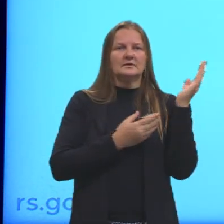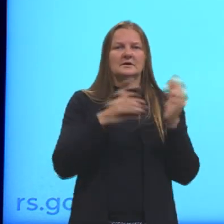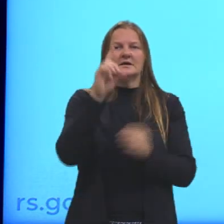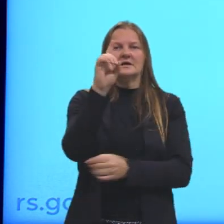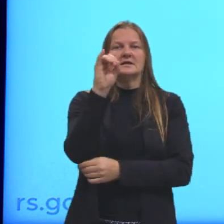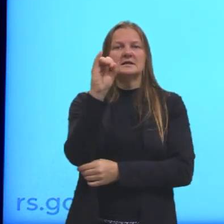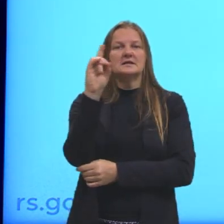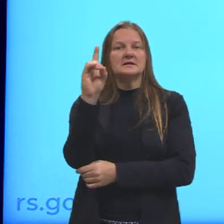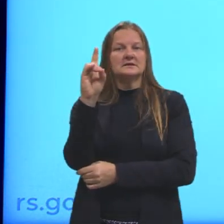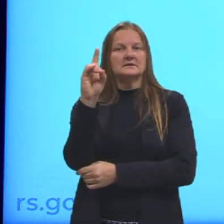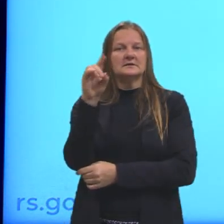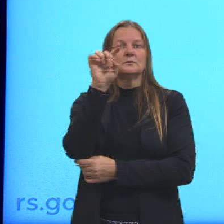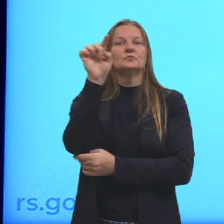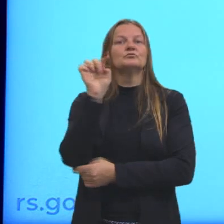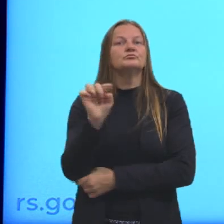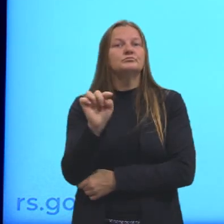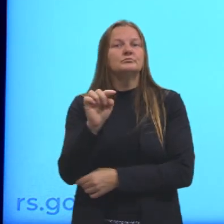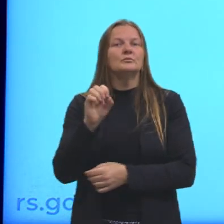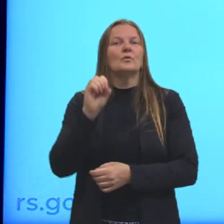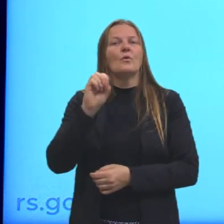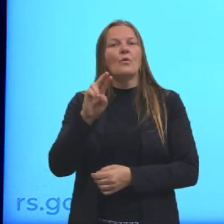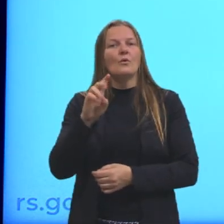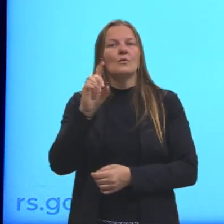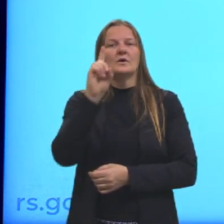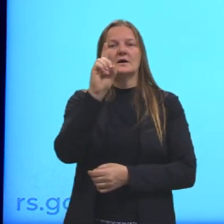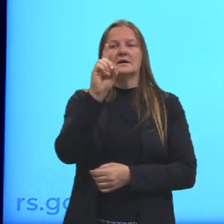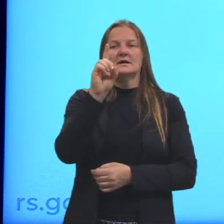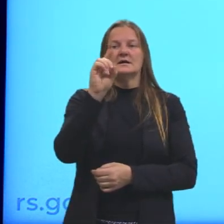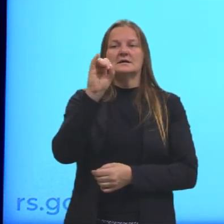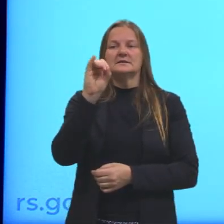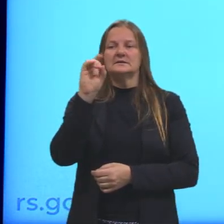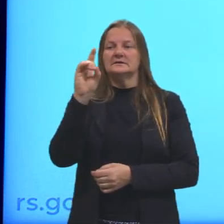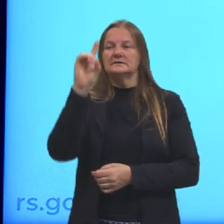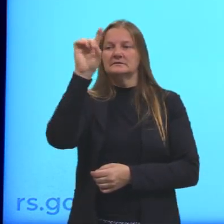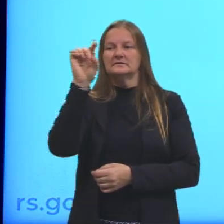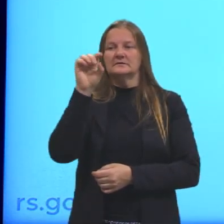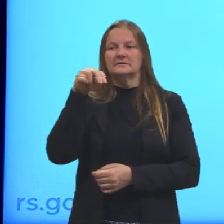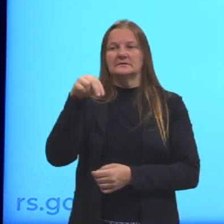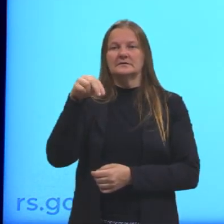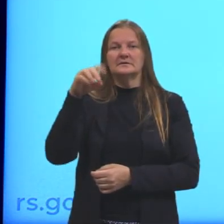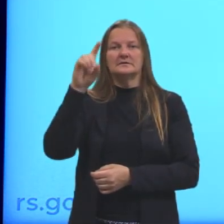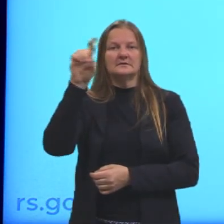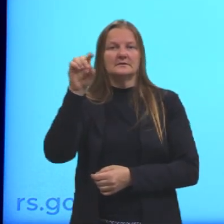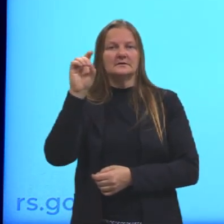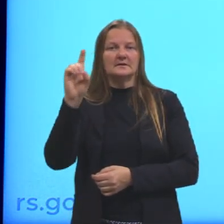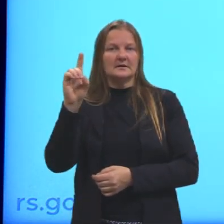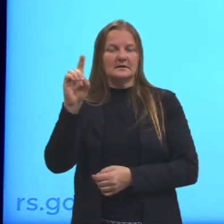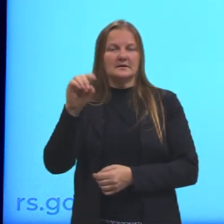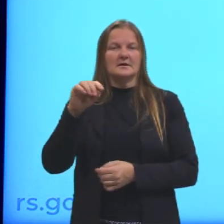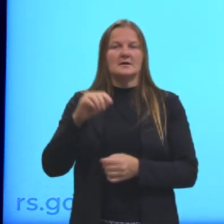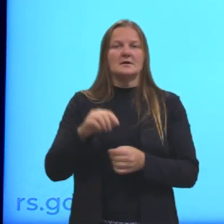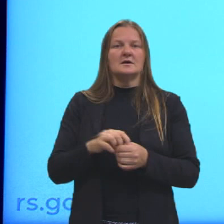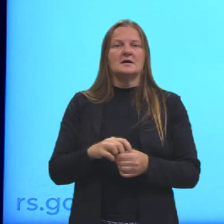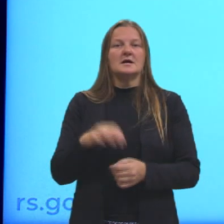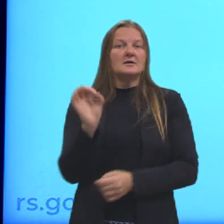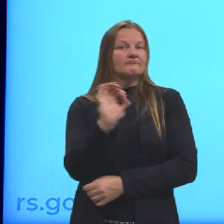did, d, i, d, d, do didn't, d, i, d, n, apóstrofe, t, para